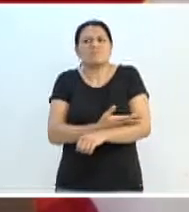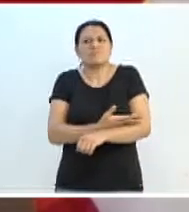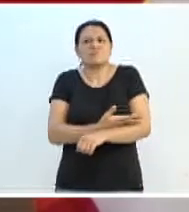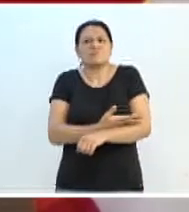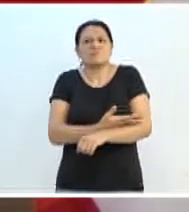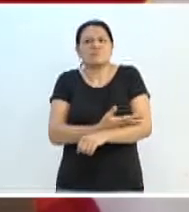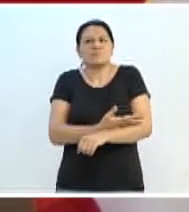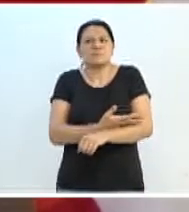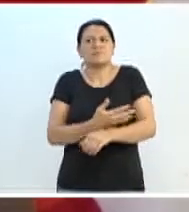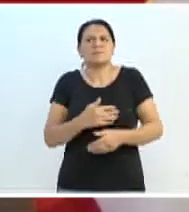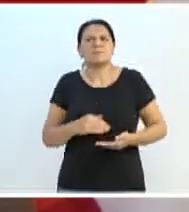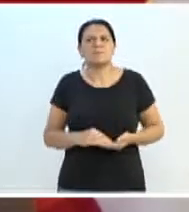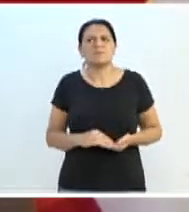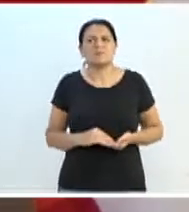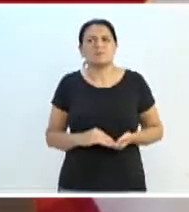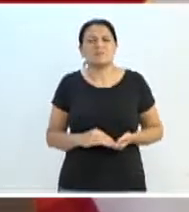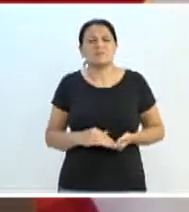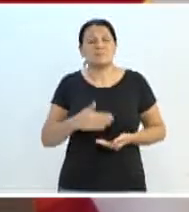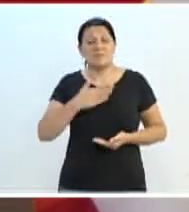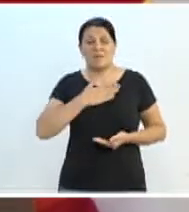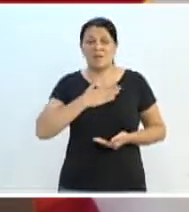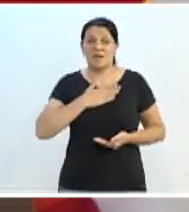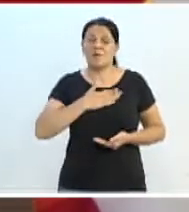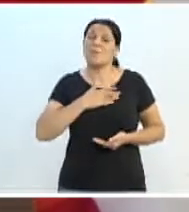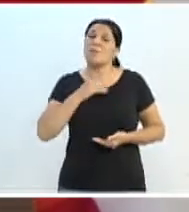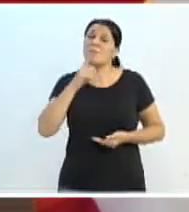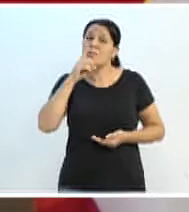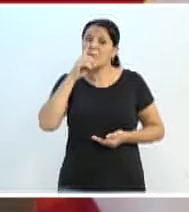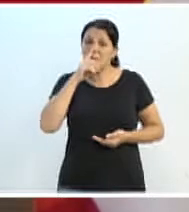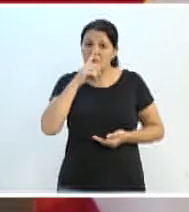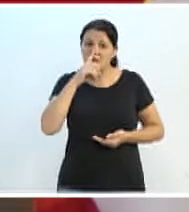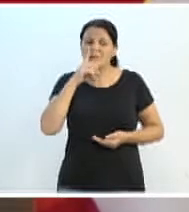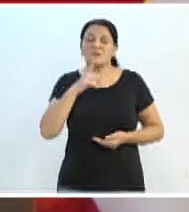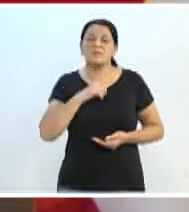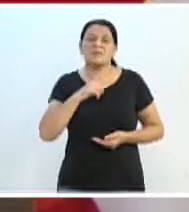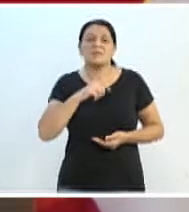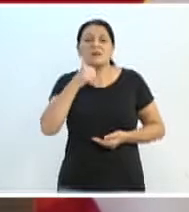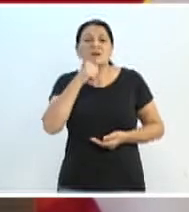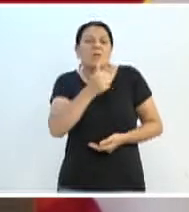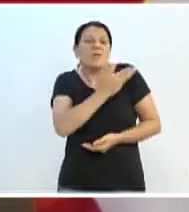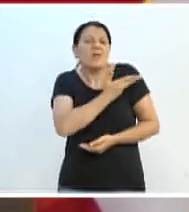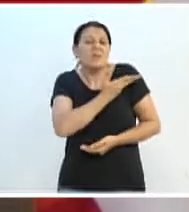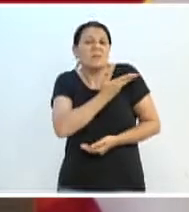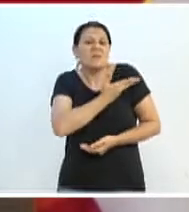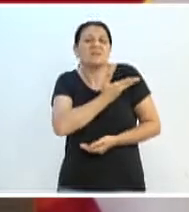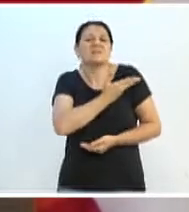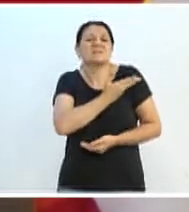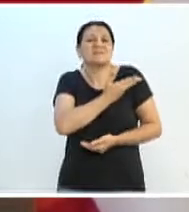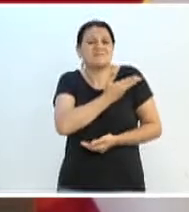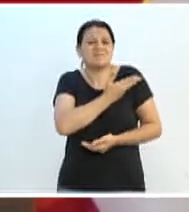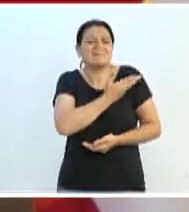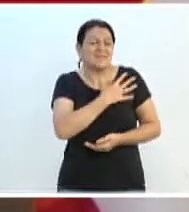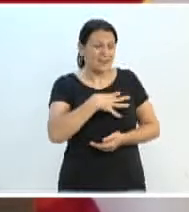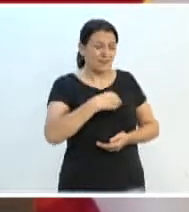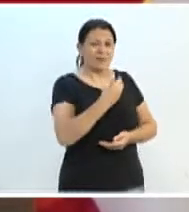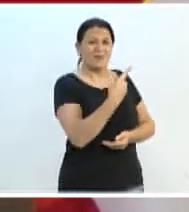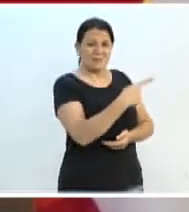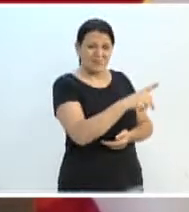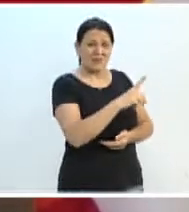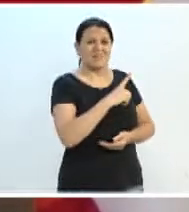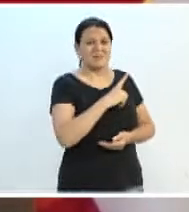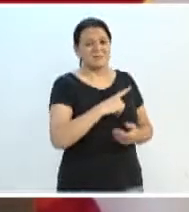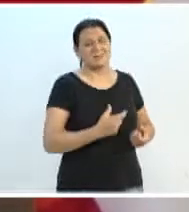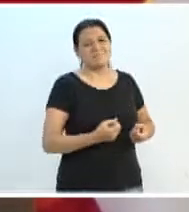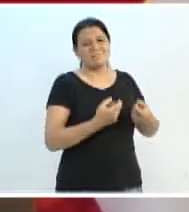porque eu sou mãe e tenho amigas que lutam contra isso em seus filhos e, como mãe, eu me